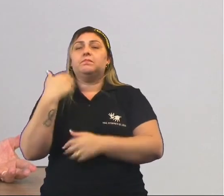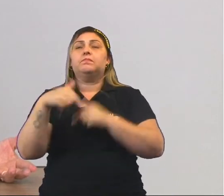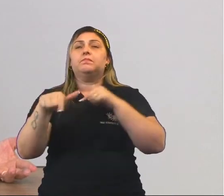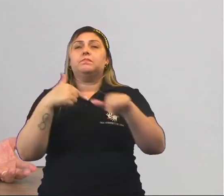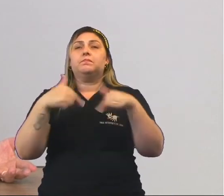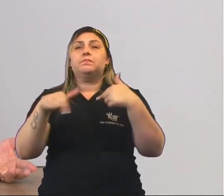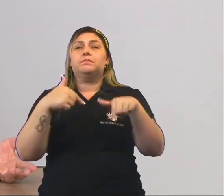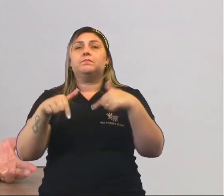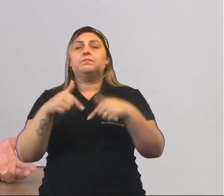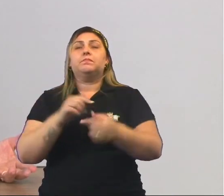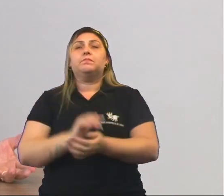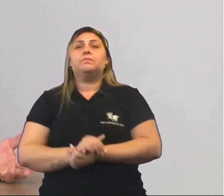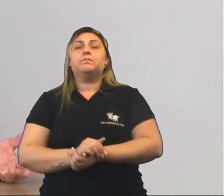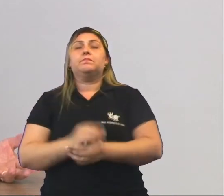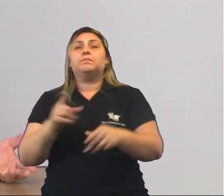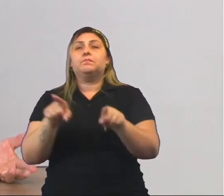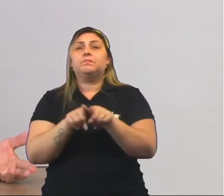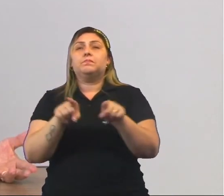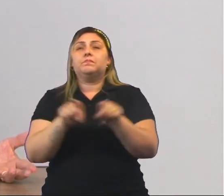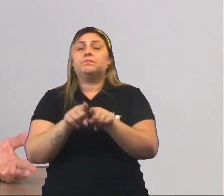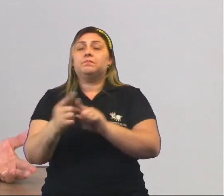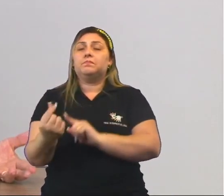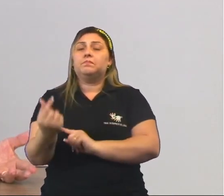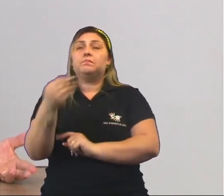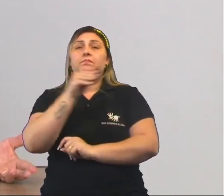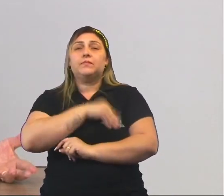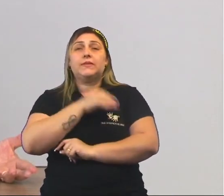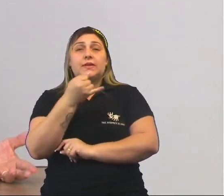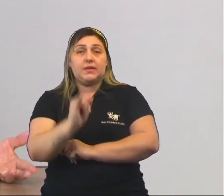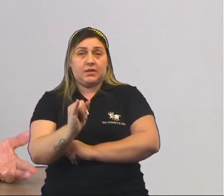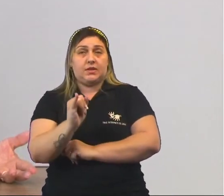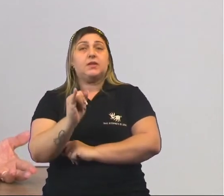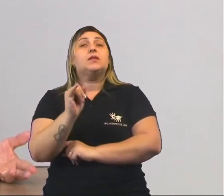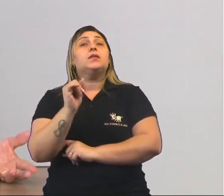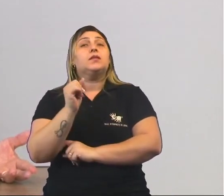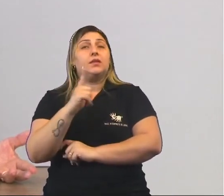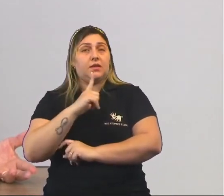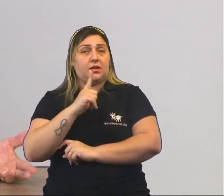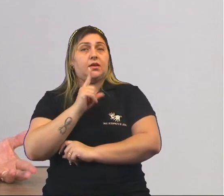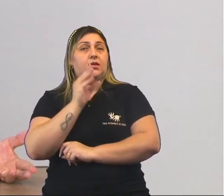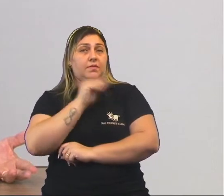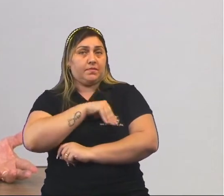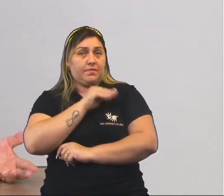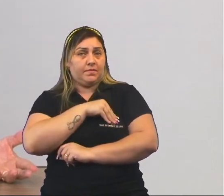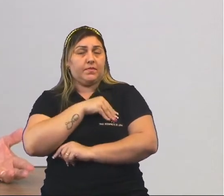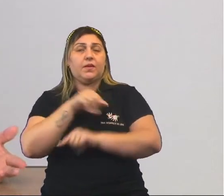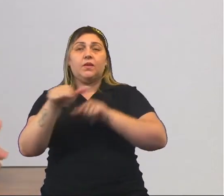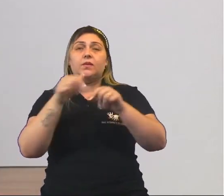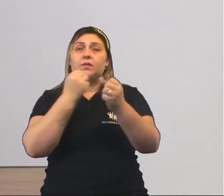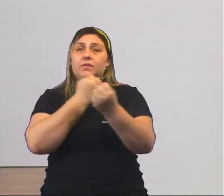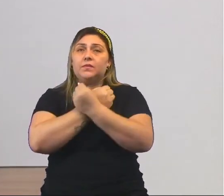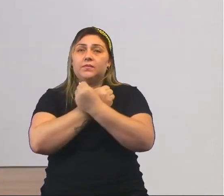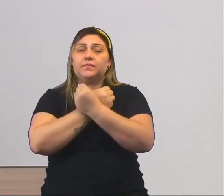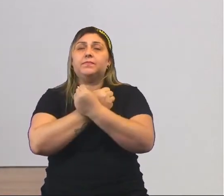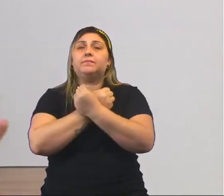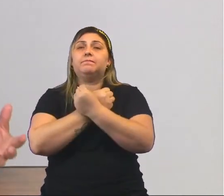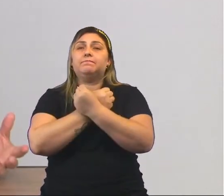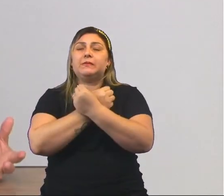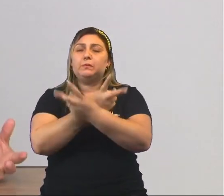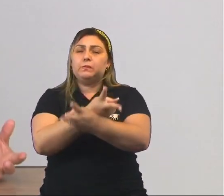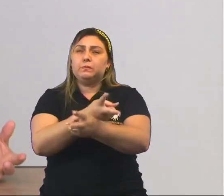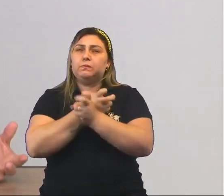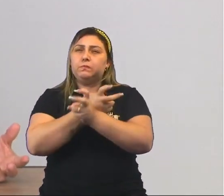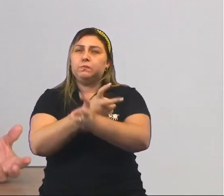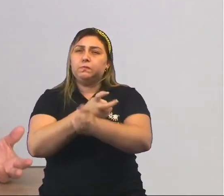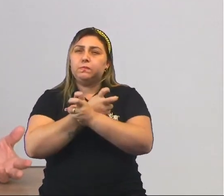exercendo, muito menos quanto vai ganhar. E se ela ganhar? É um trabalho escravo. Onde, geralmente, ela é explorada